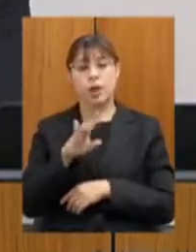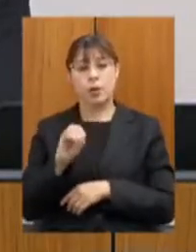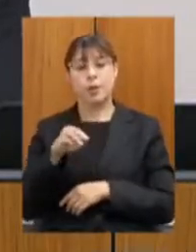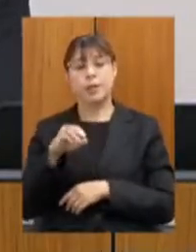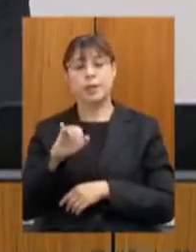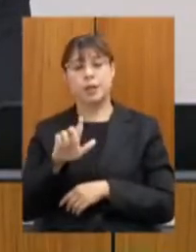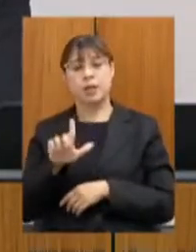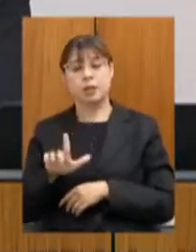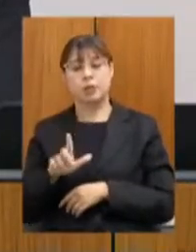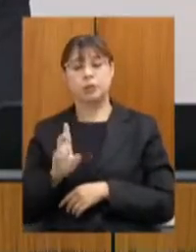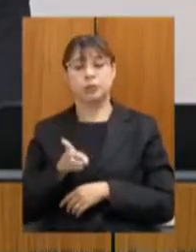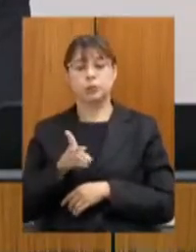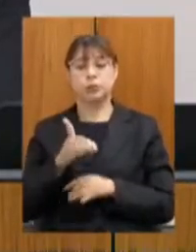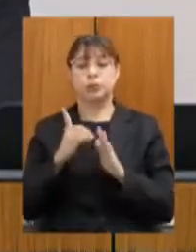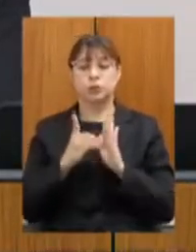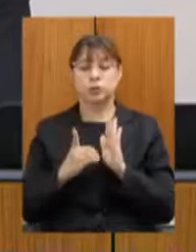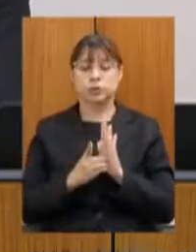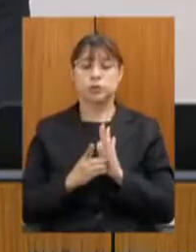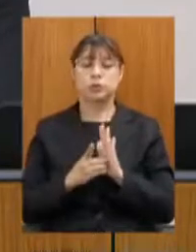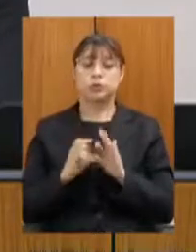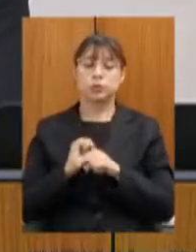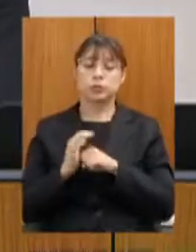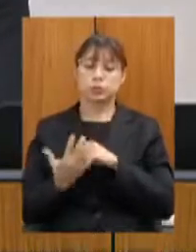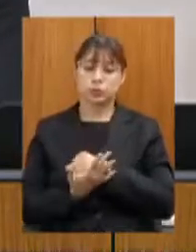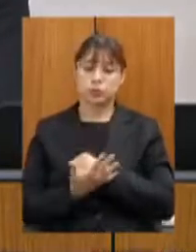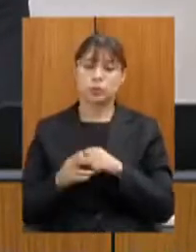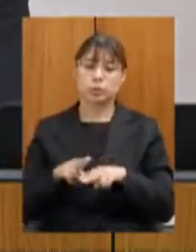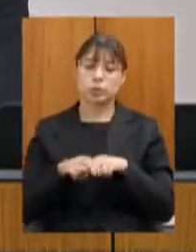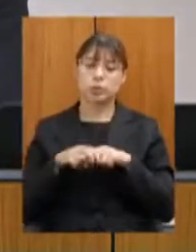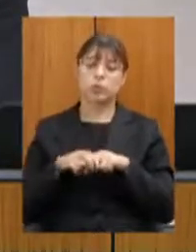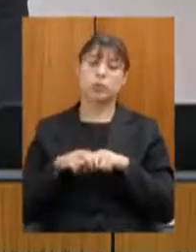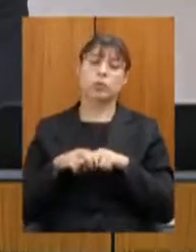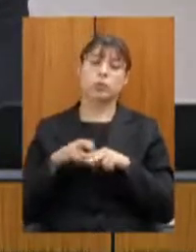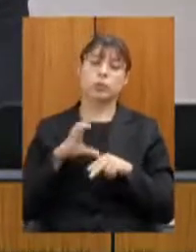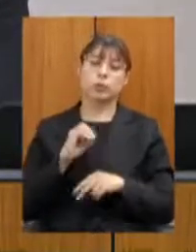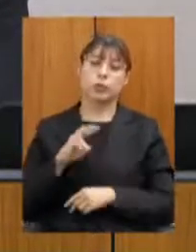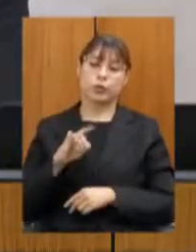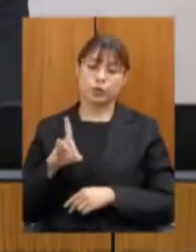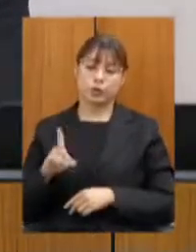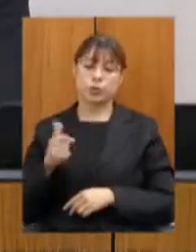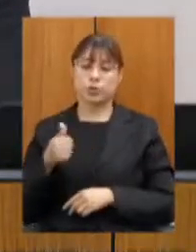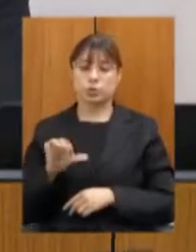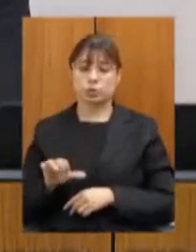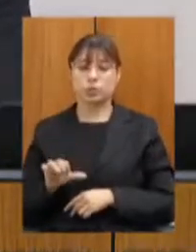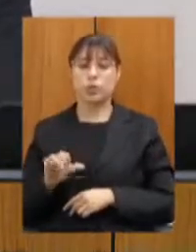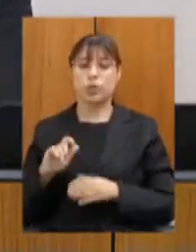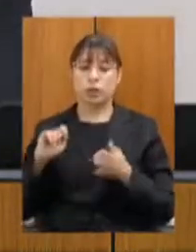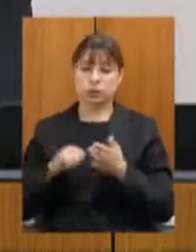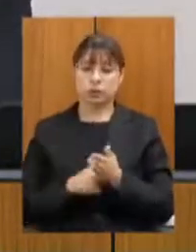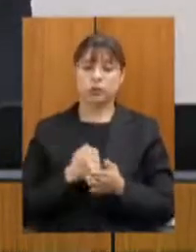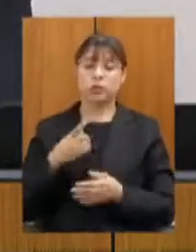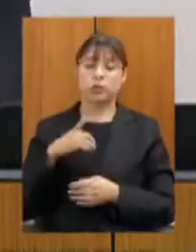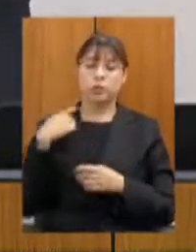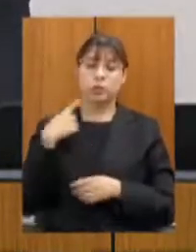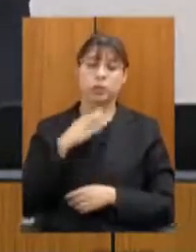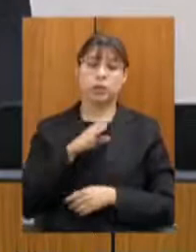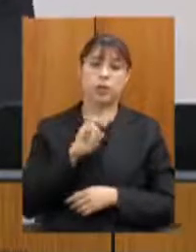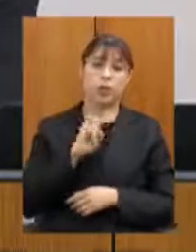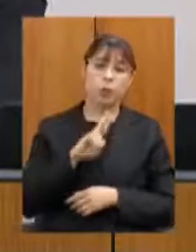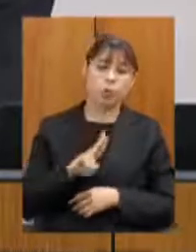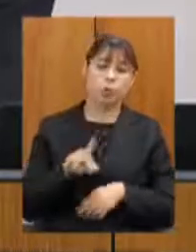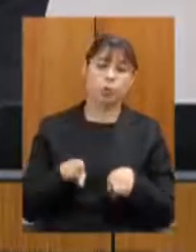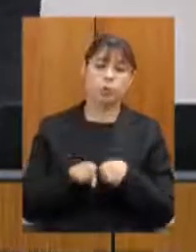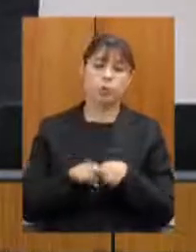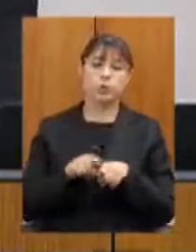vigente o decreto de calamidade pública decorrendo da pandemia da Covid-19 assinam o deputado Raul Belém e o